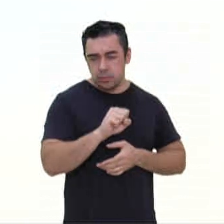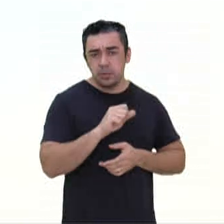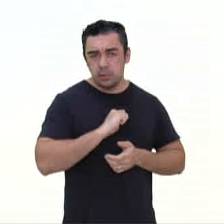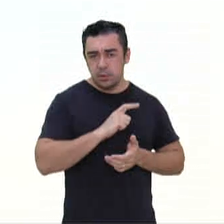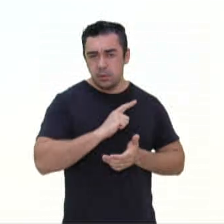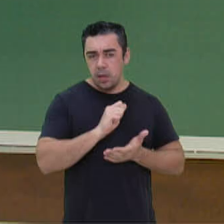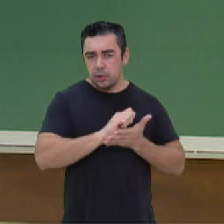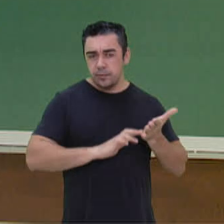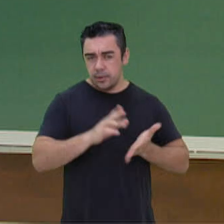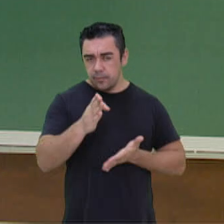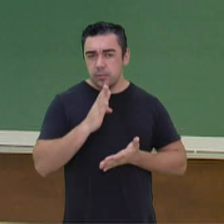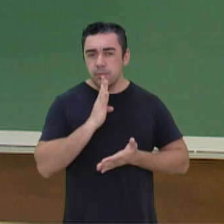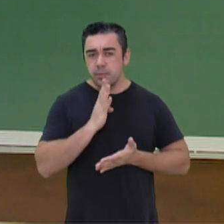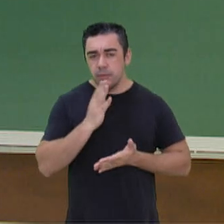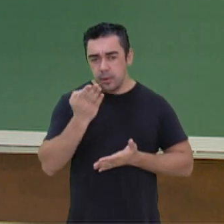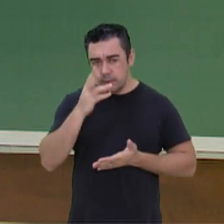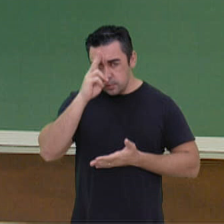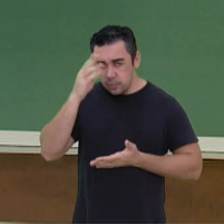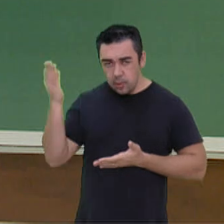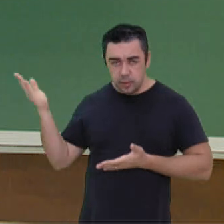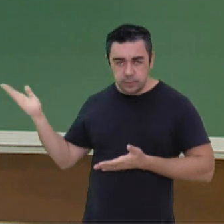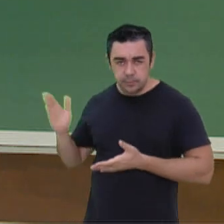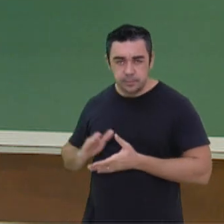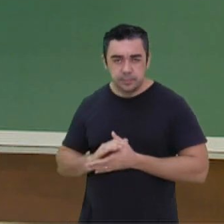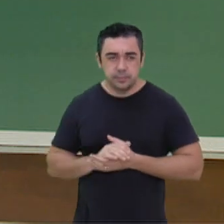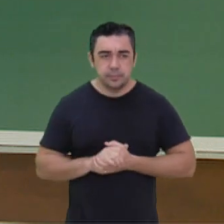eu sei que vocês conhecem essa história aí.